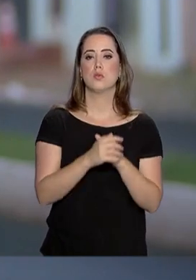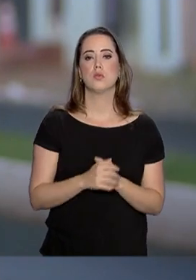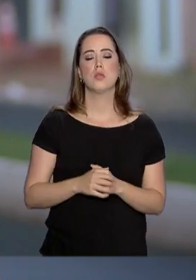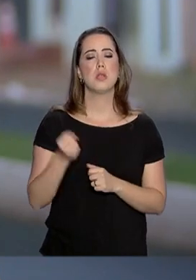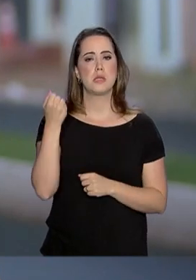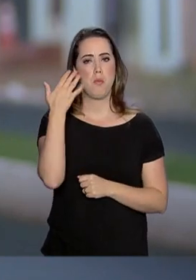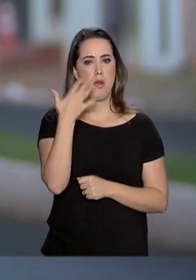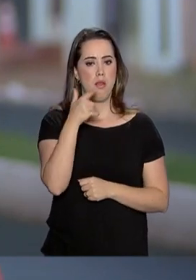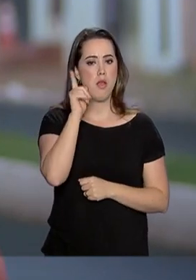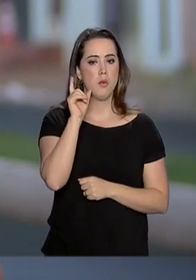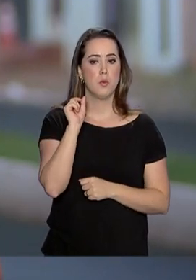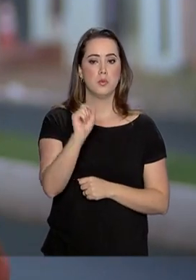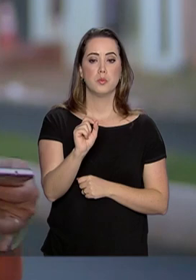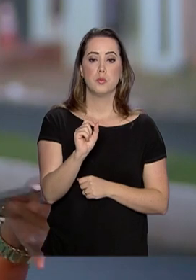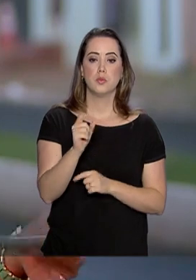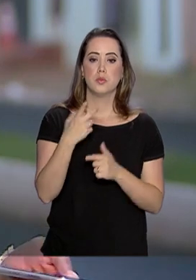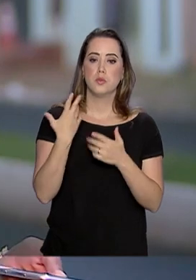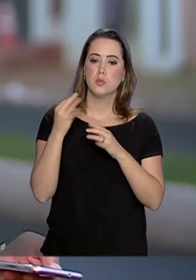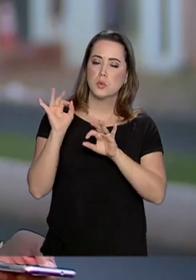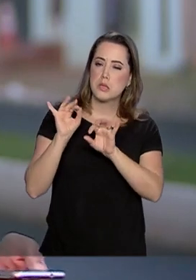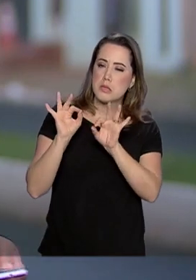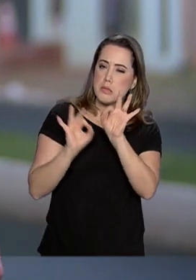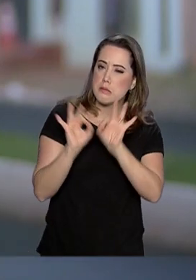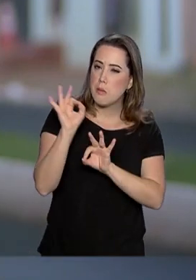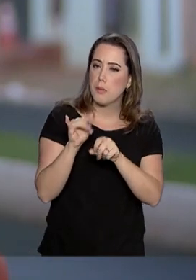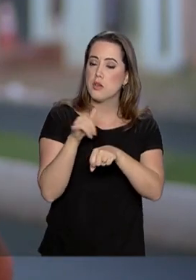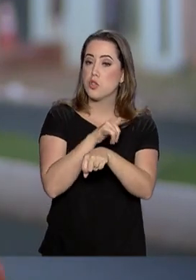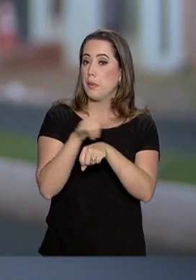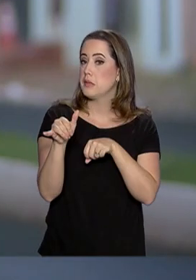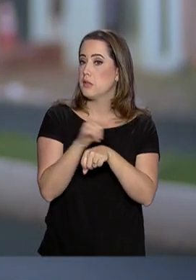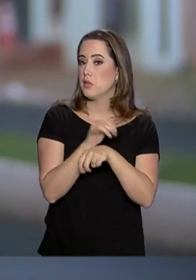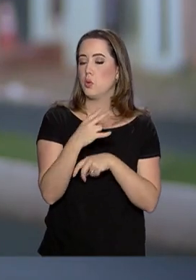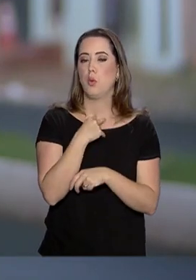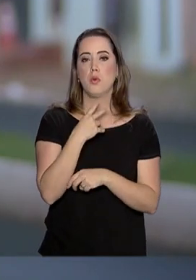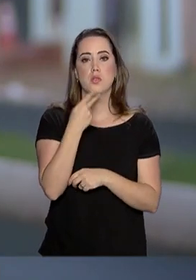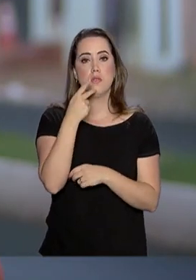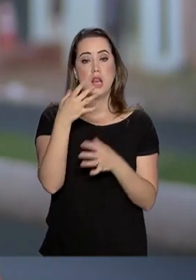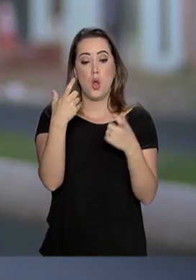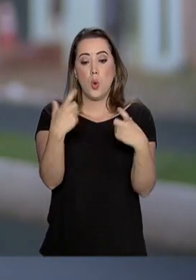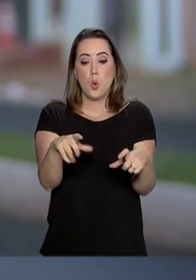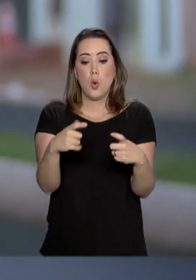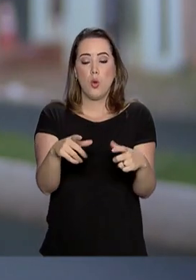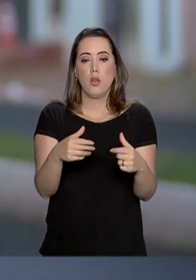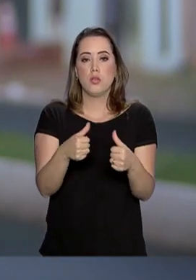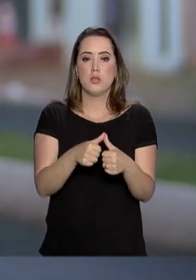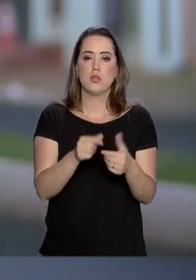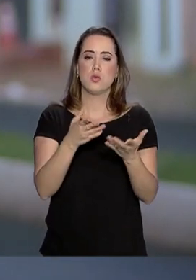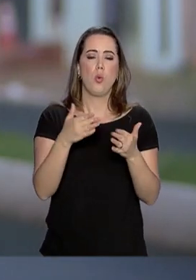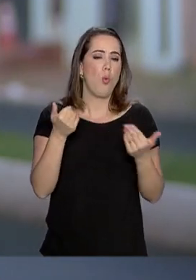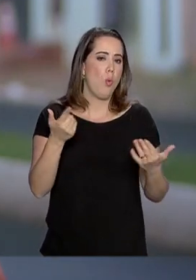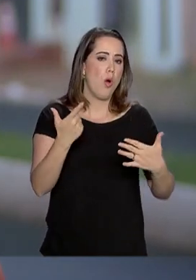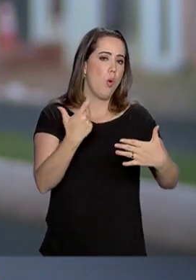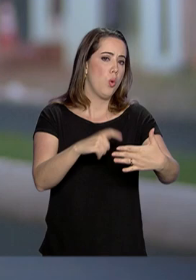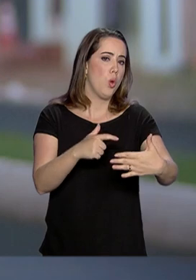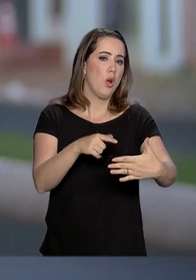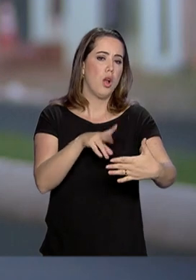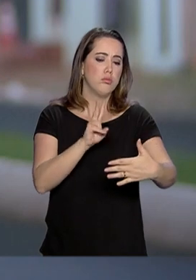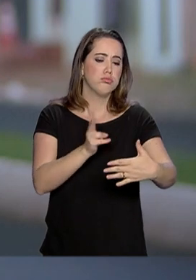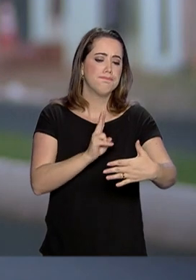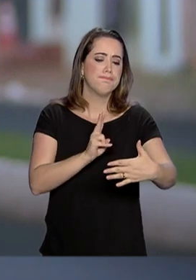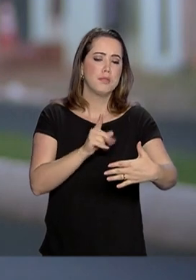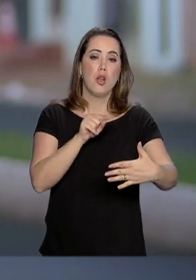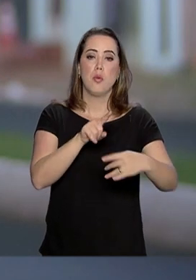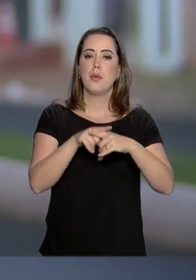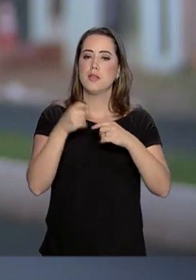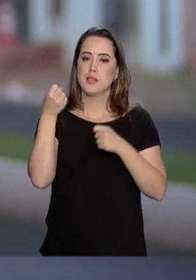Como eu expliquei ontem para vocês, por uma questão estratégica, eu não posso dizer o local onde eu estou e que usina foi vistoriada. Mas posso contar um